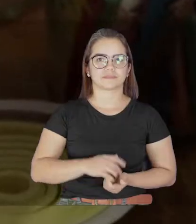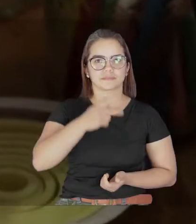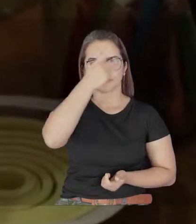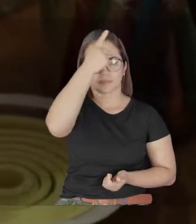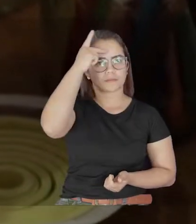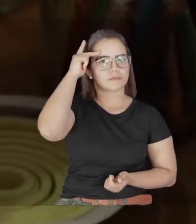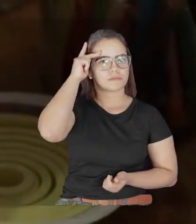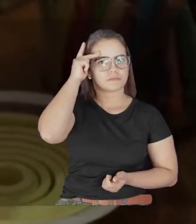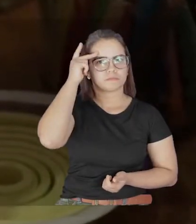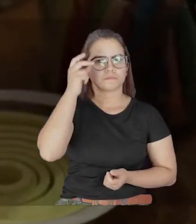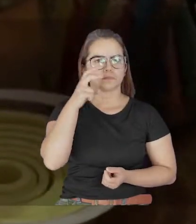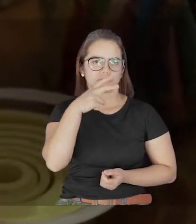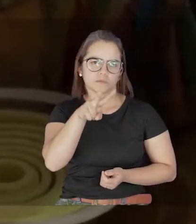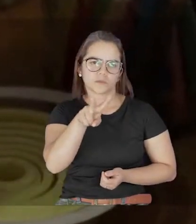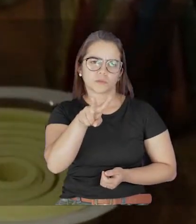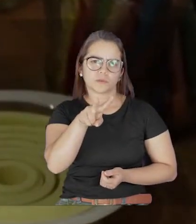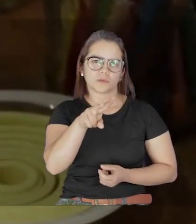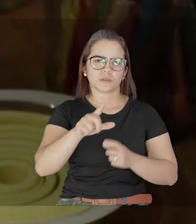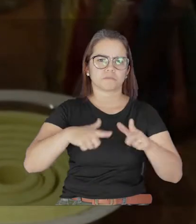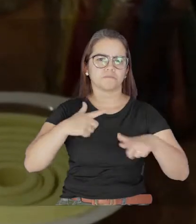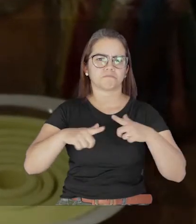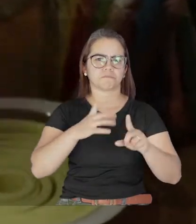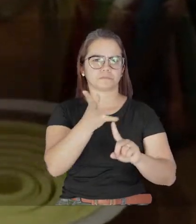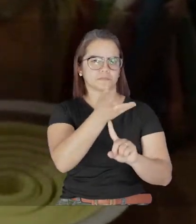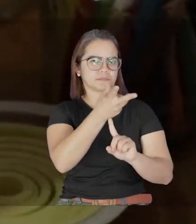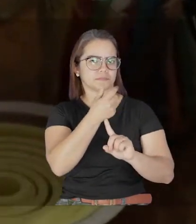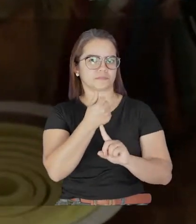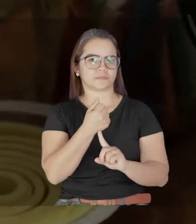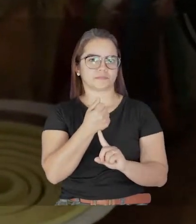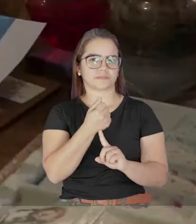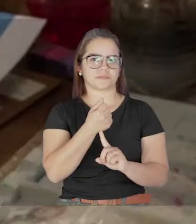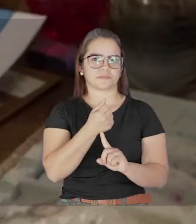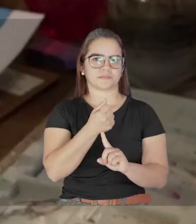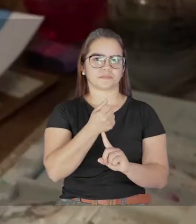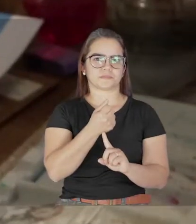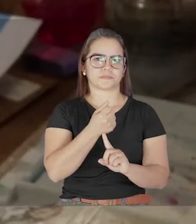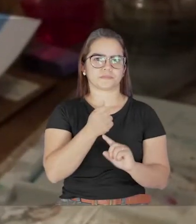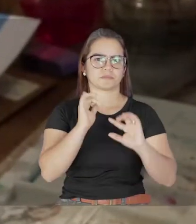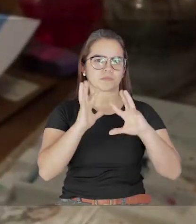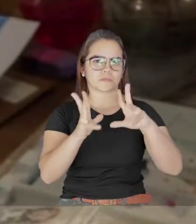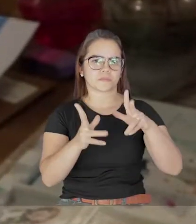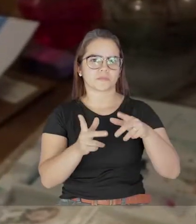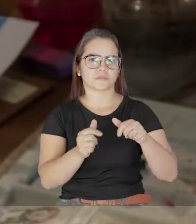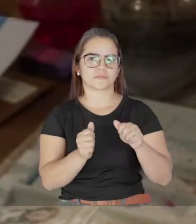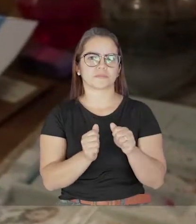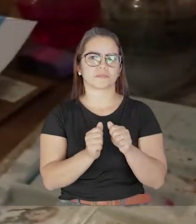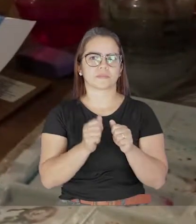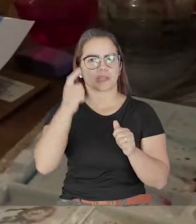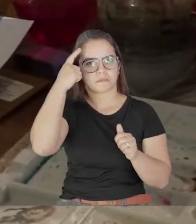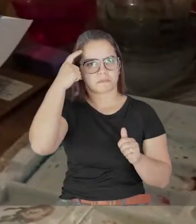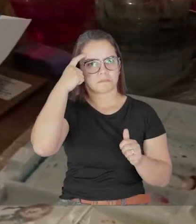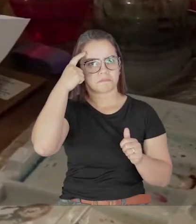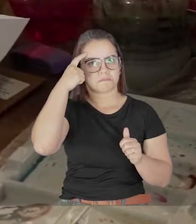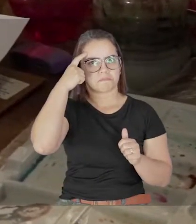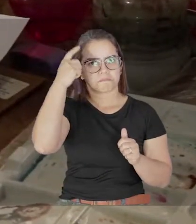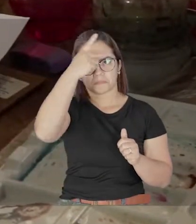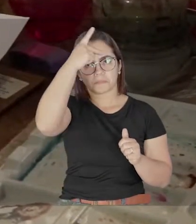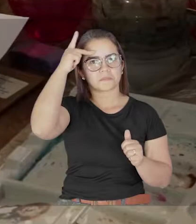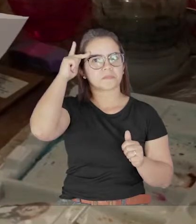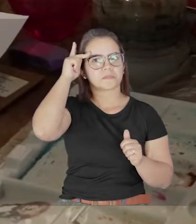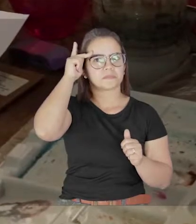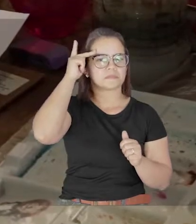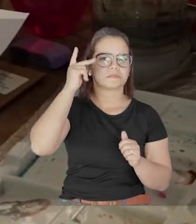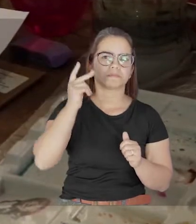As pessoas olham pessoas que trabalham com arte, artesanato, tudo relacionado com pessoas que estão ali, sabe,